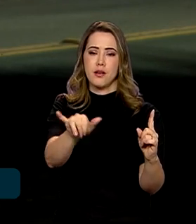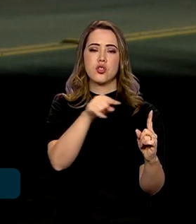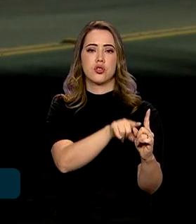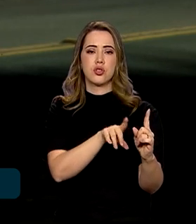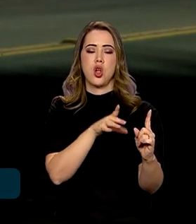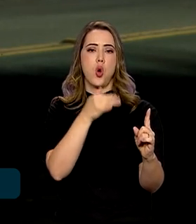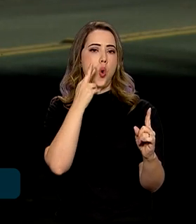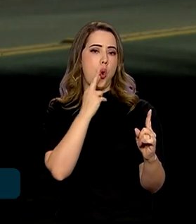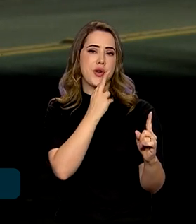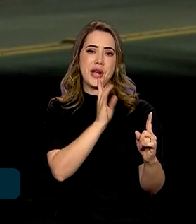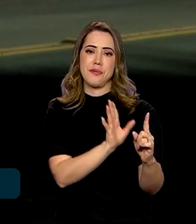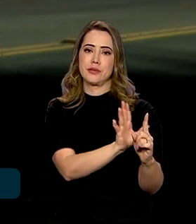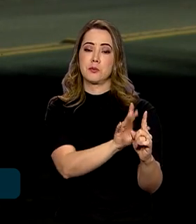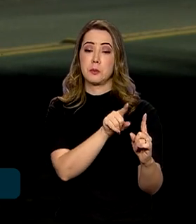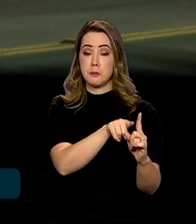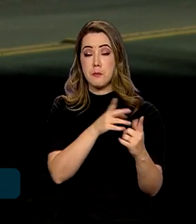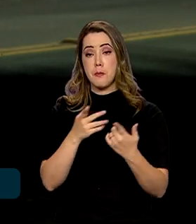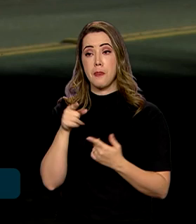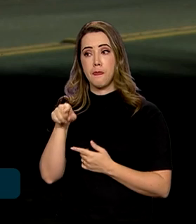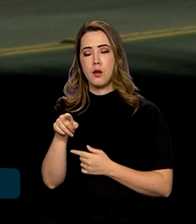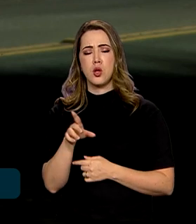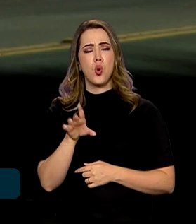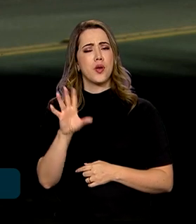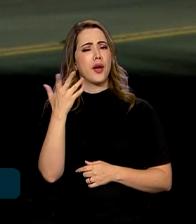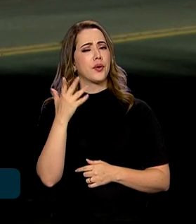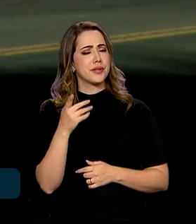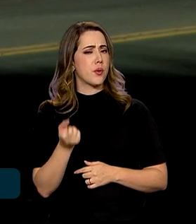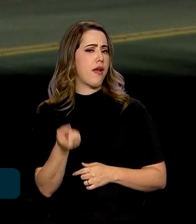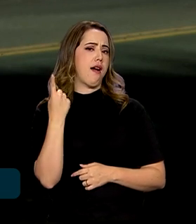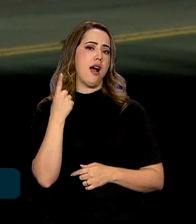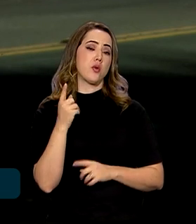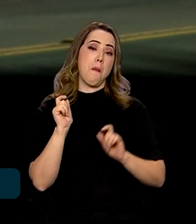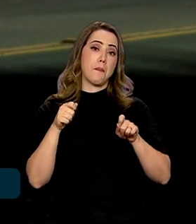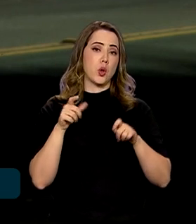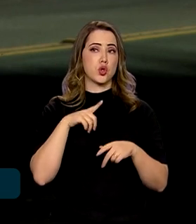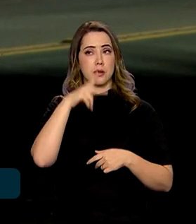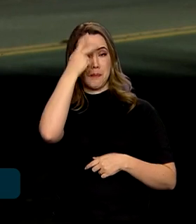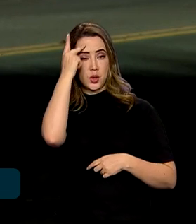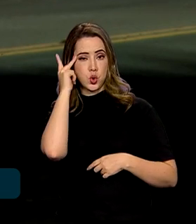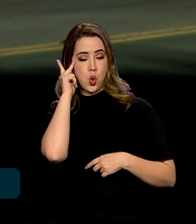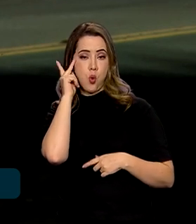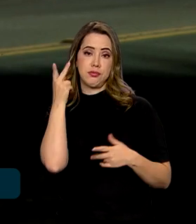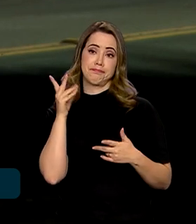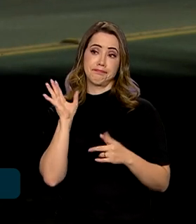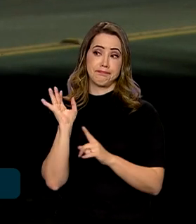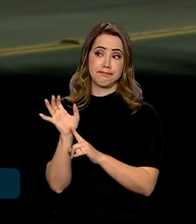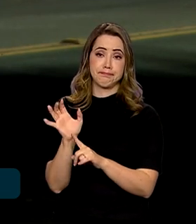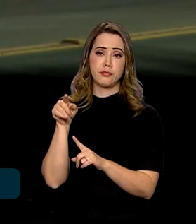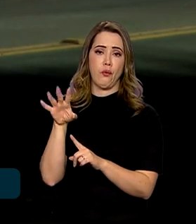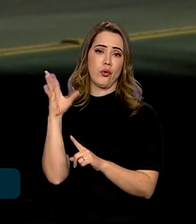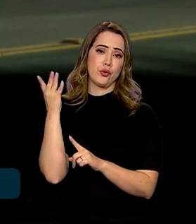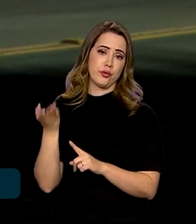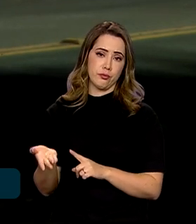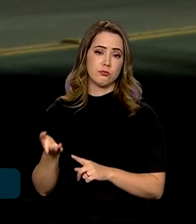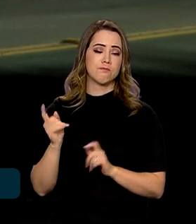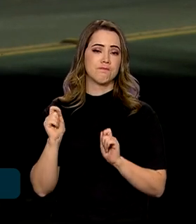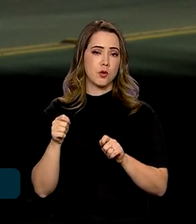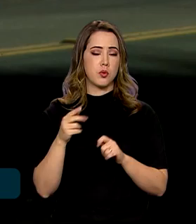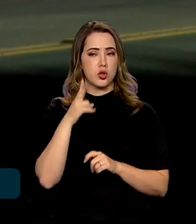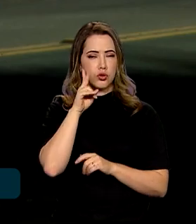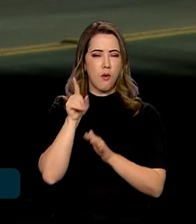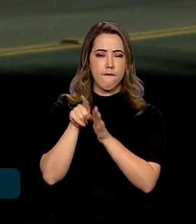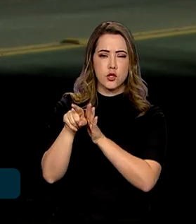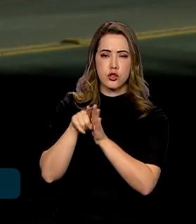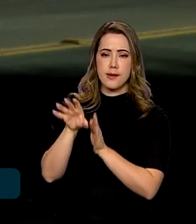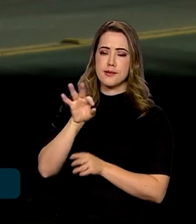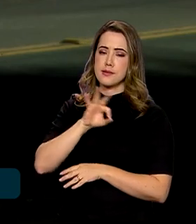raro, há possibilidade de que tenha havido alguma ação humana. Então, o ministro solicitou investigações para saber se há alguma ação criminosa